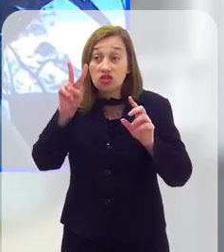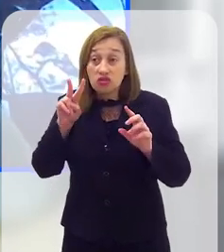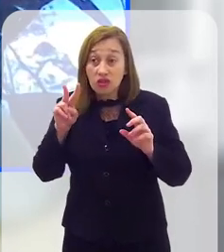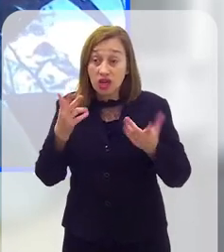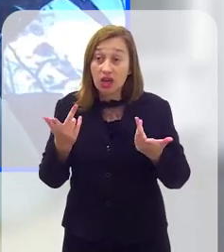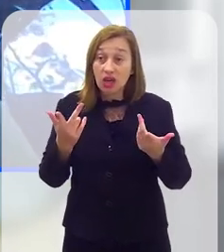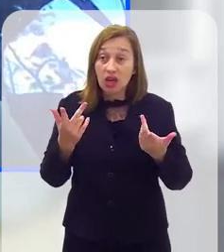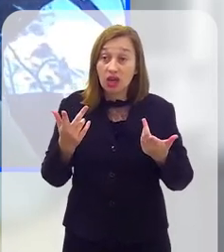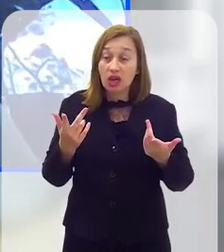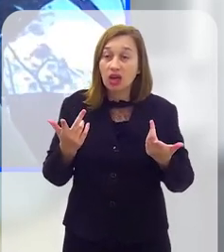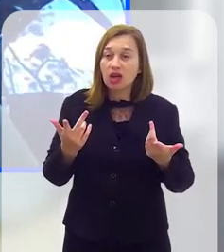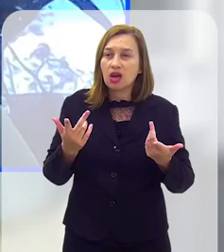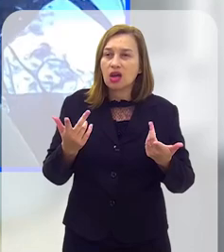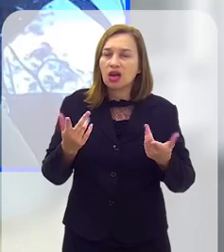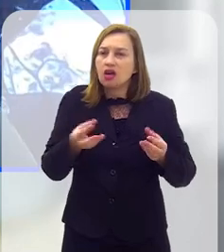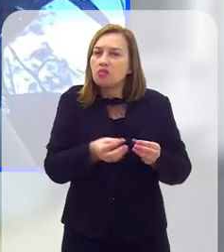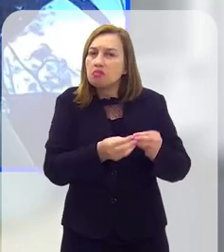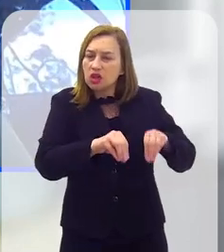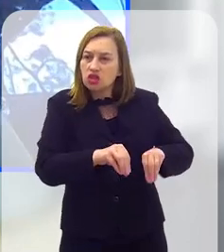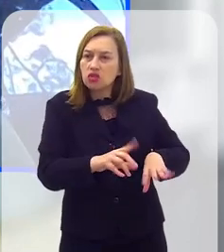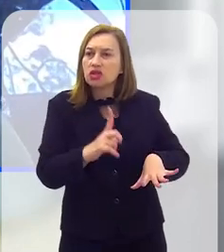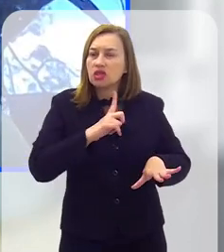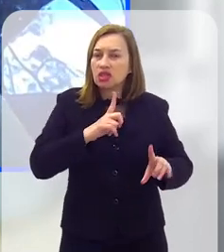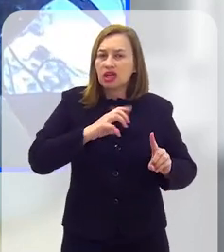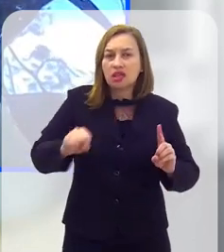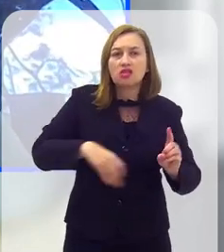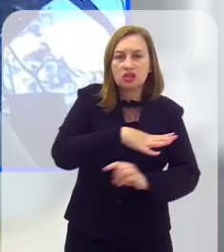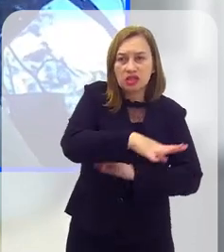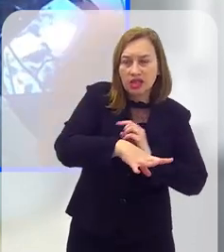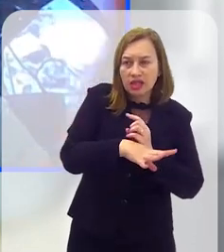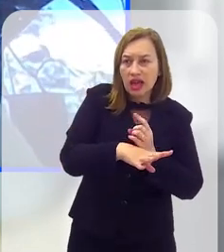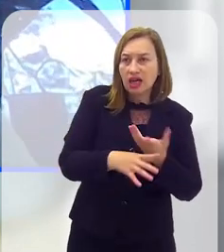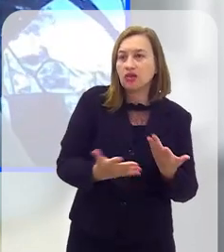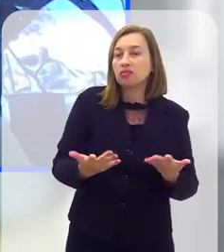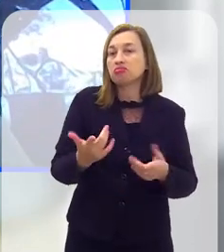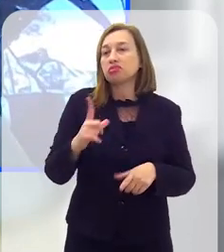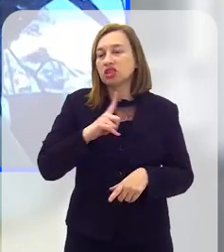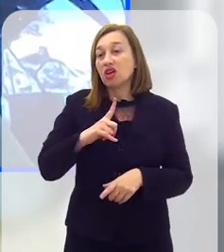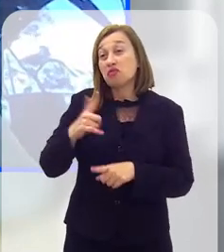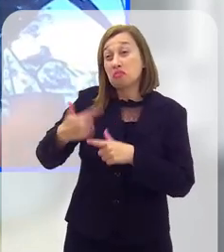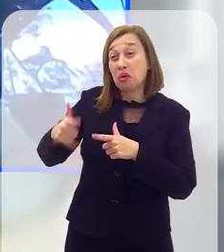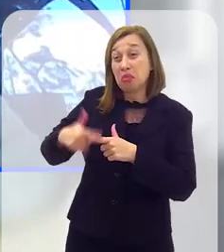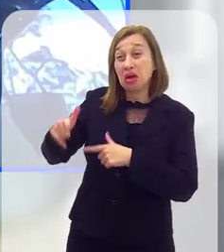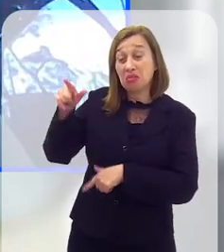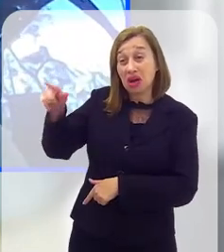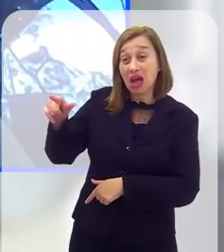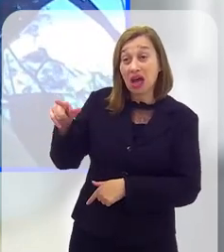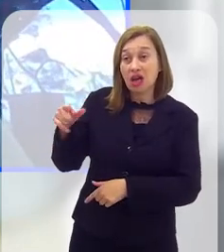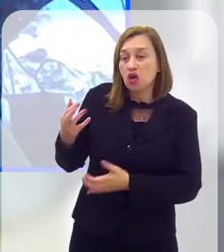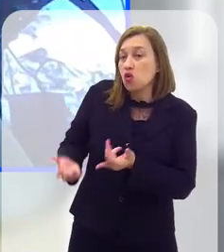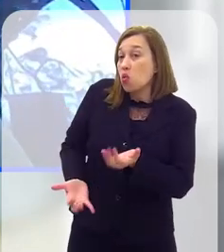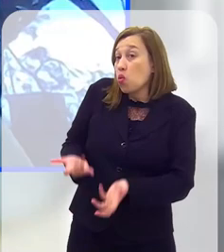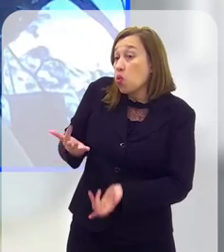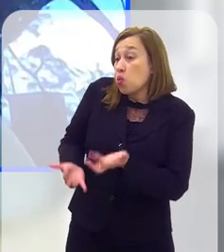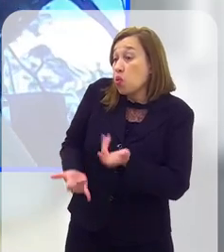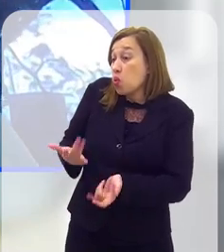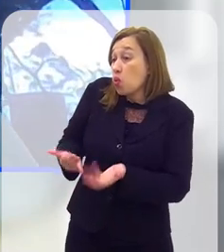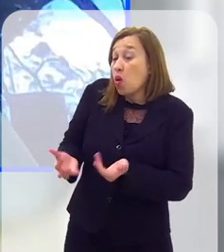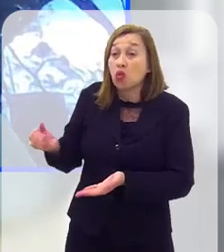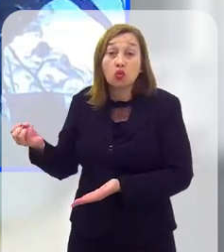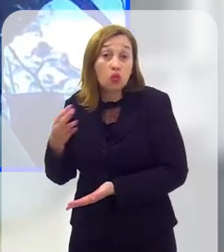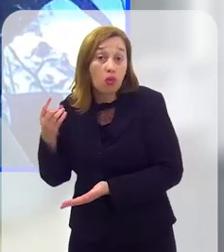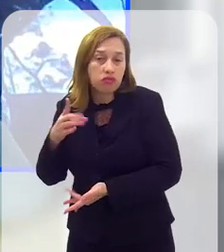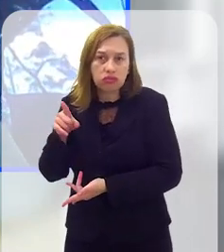bem fácil de enxergar o impacto disso tudo que gera em toda a sociedade da região. Tanto é que quando teve o problema lá